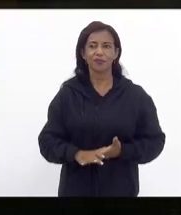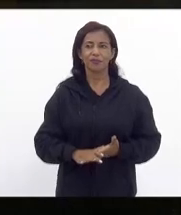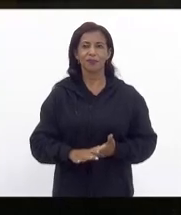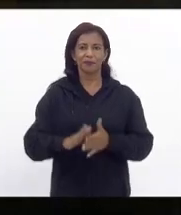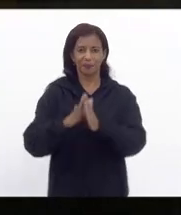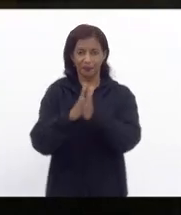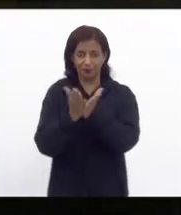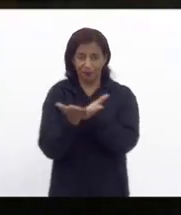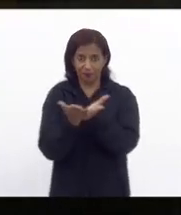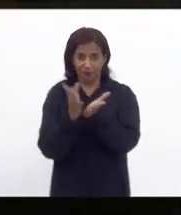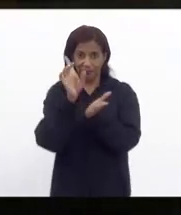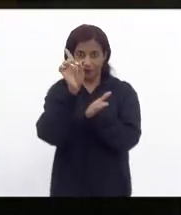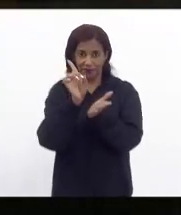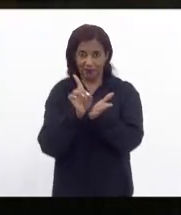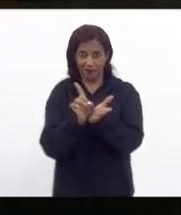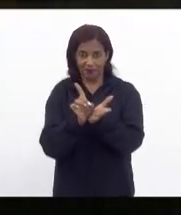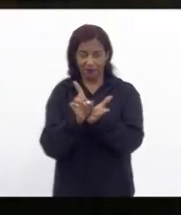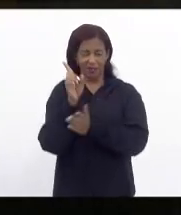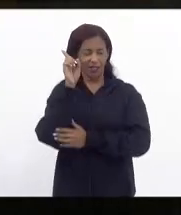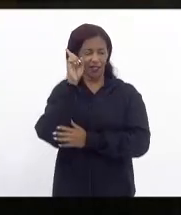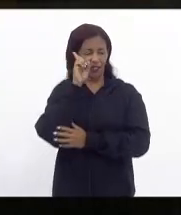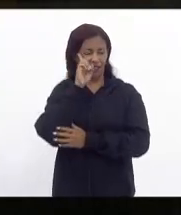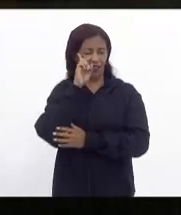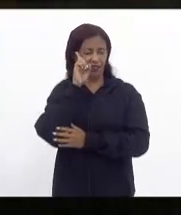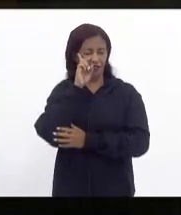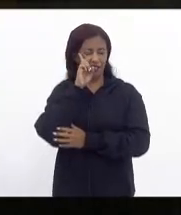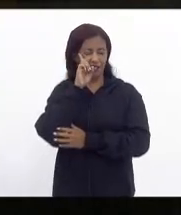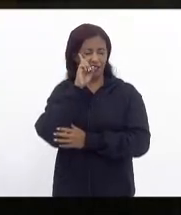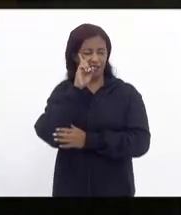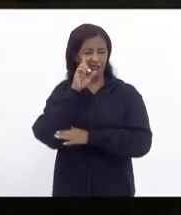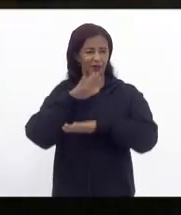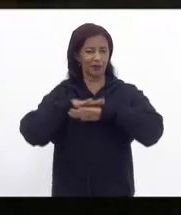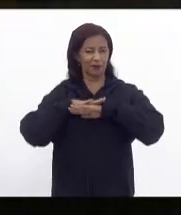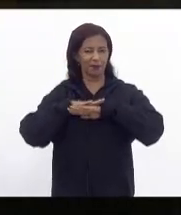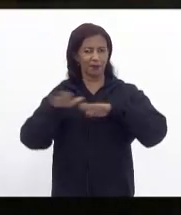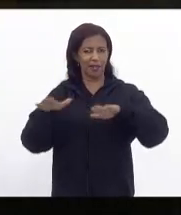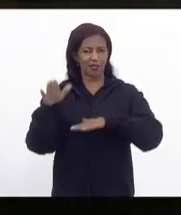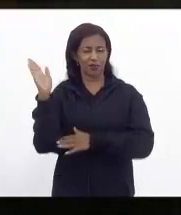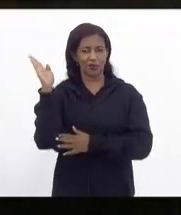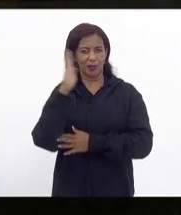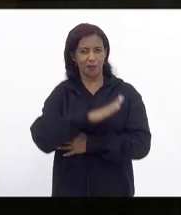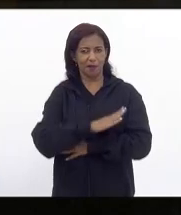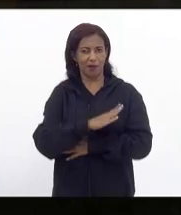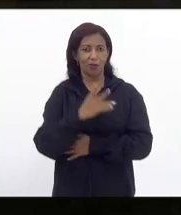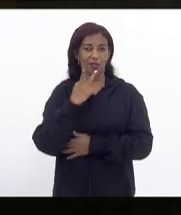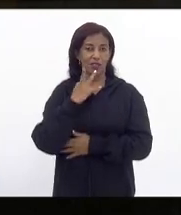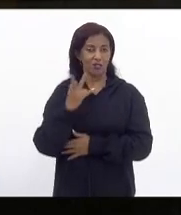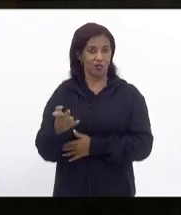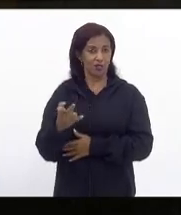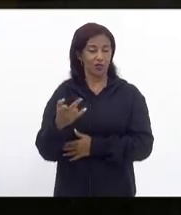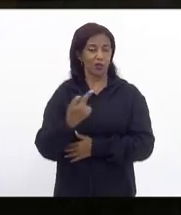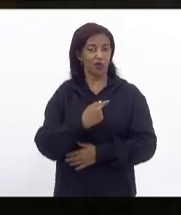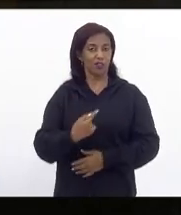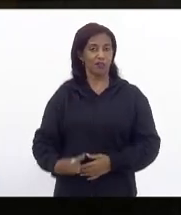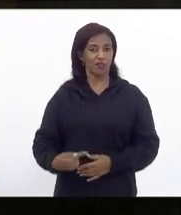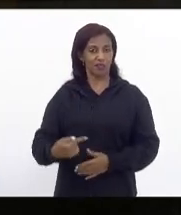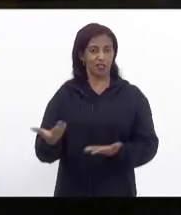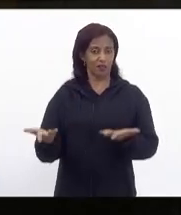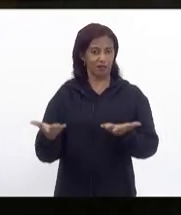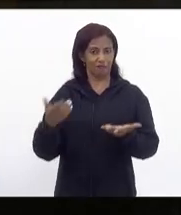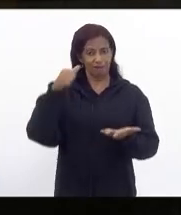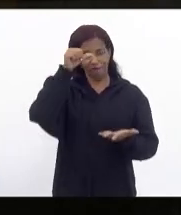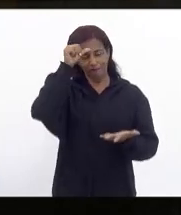bíblica a cada dia basta o seu cuidado e é isso que está fazendo o governador Cláudio Castro